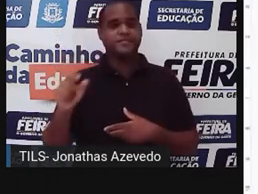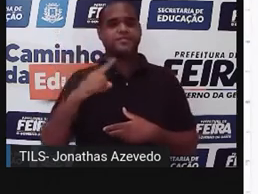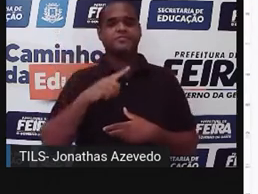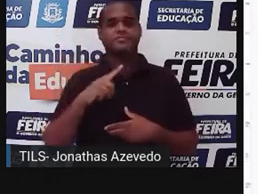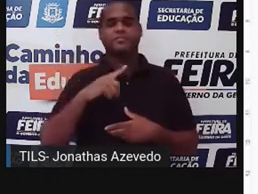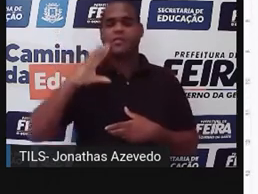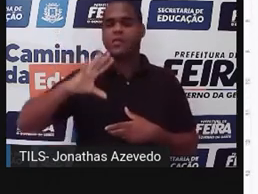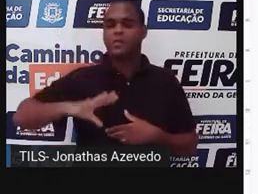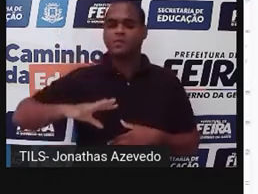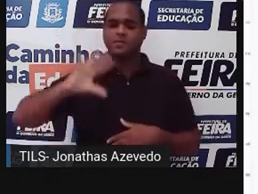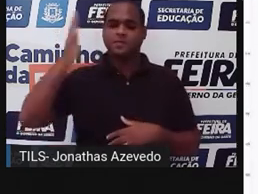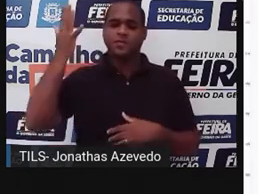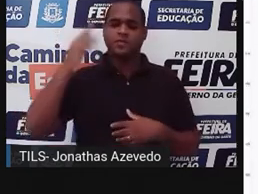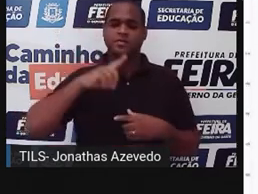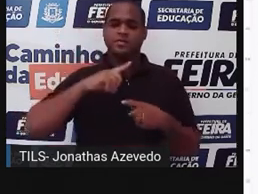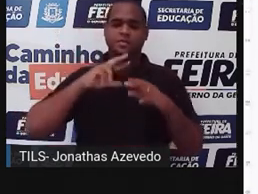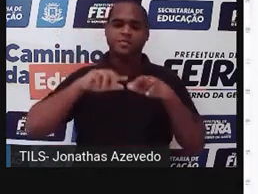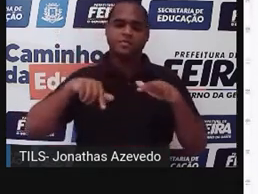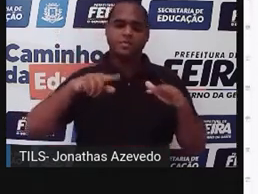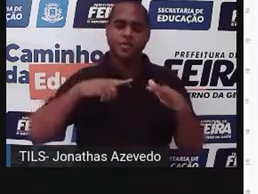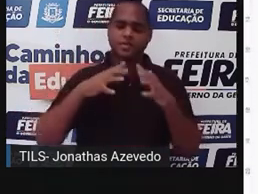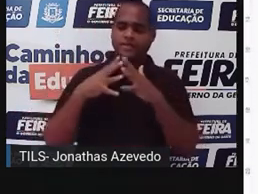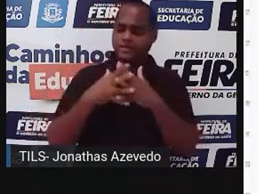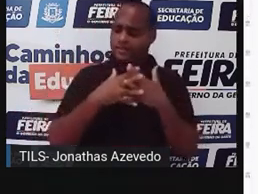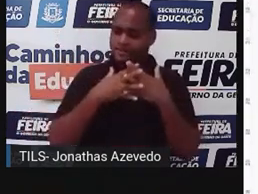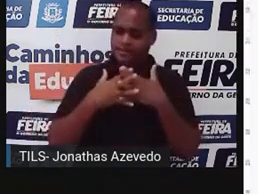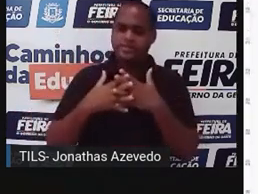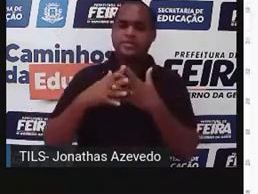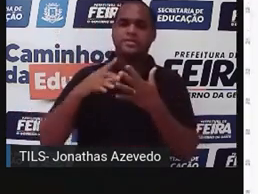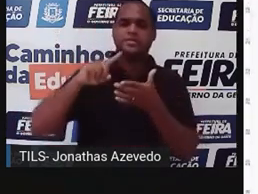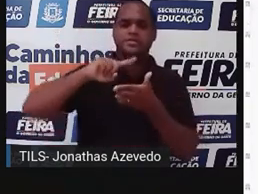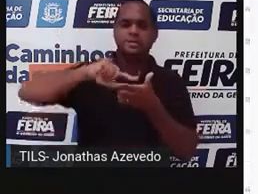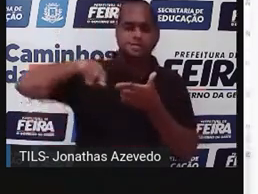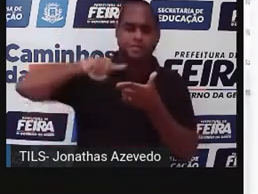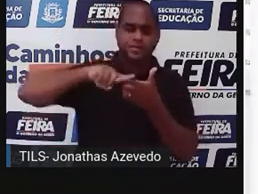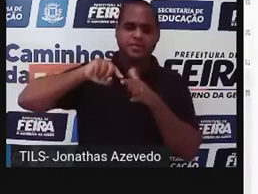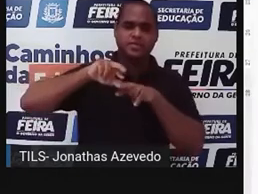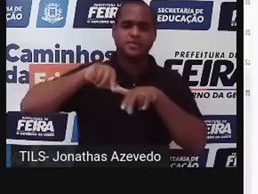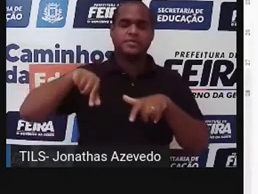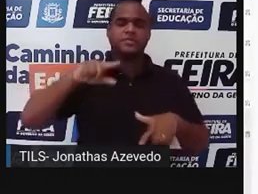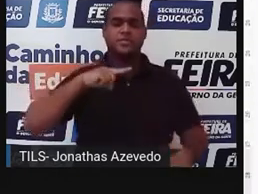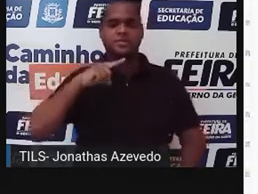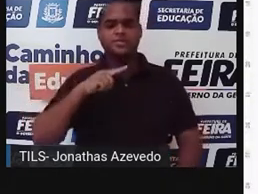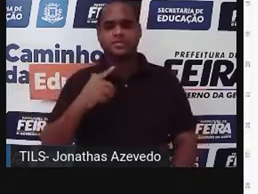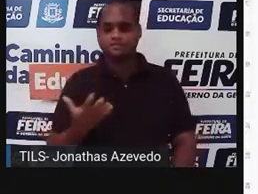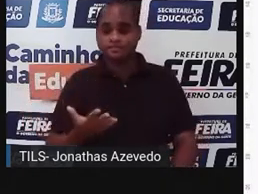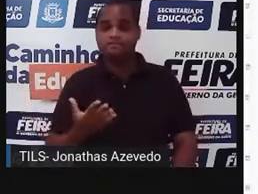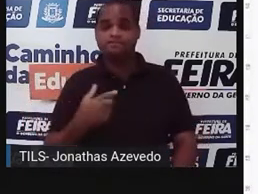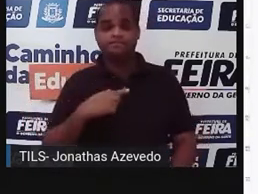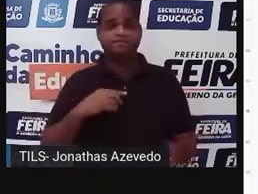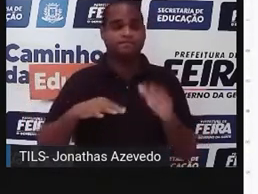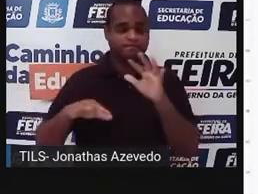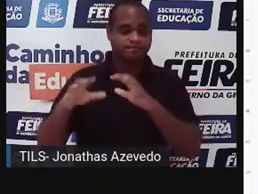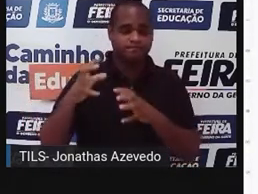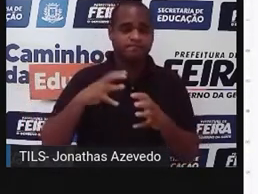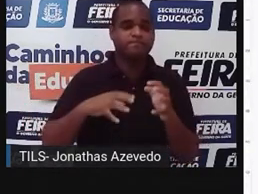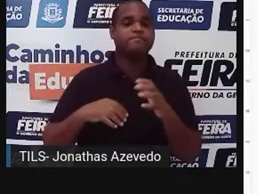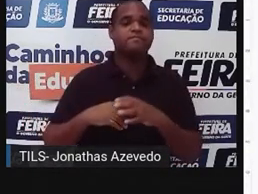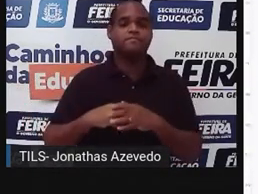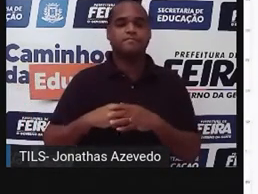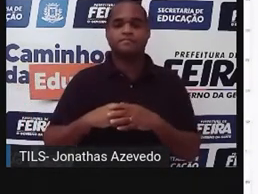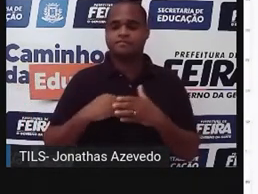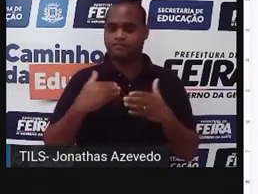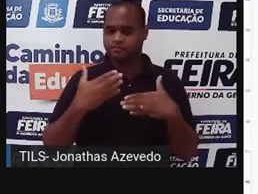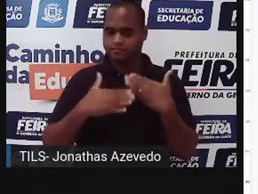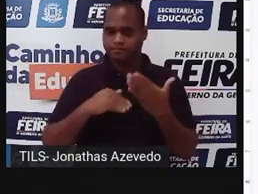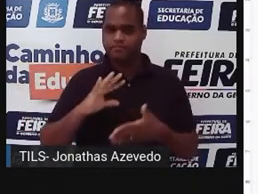clímax, complicação, a complicação da história, então, na trama. Eis aí